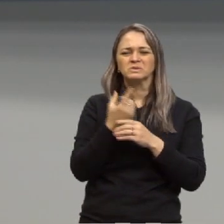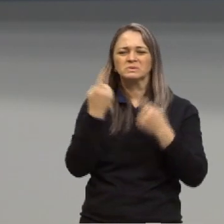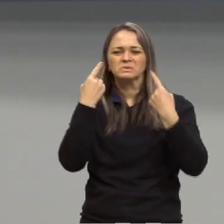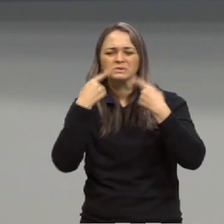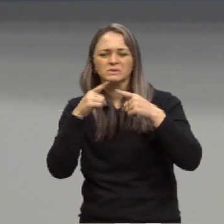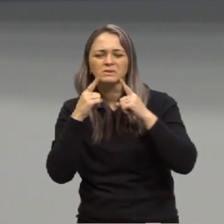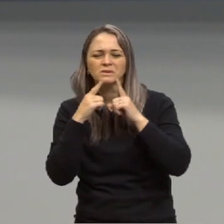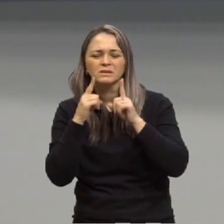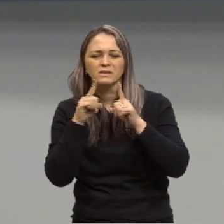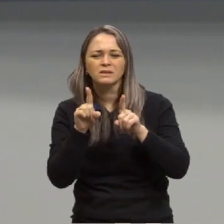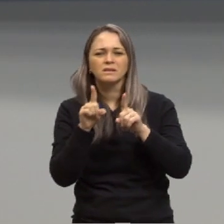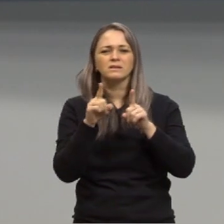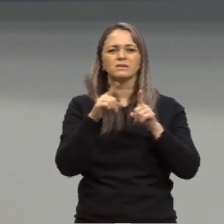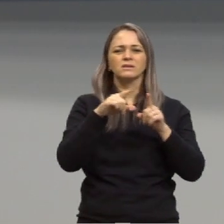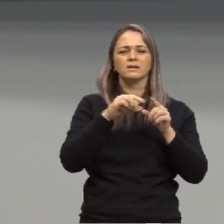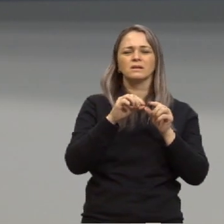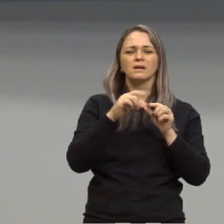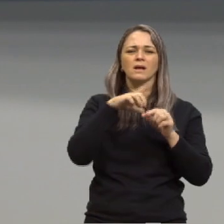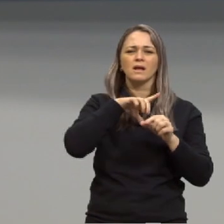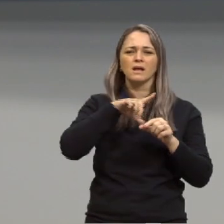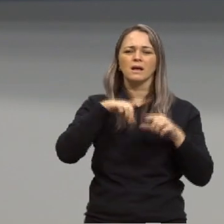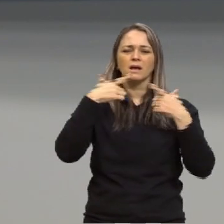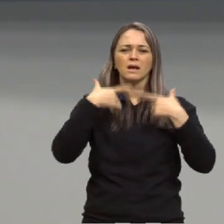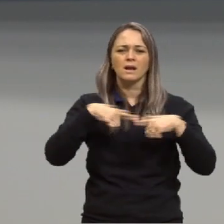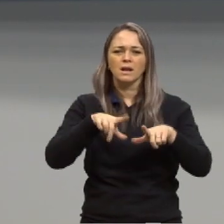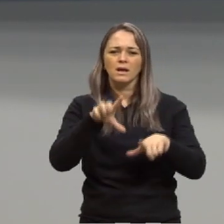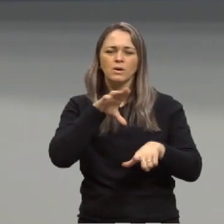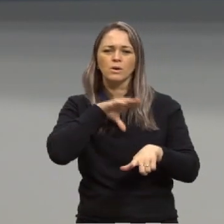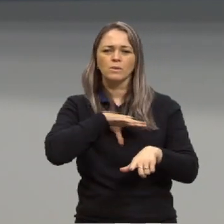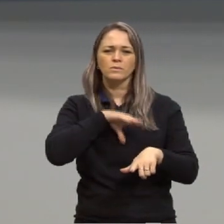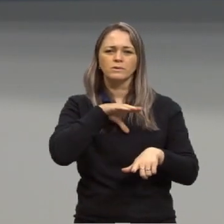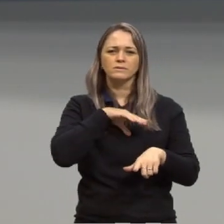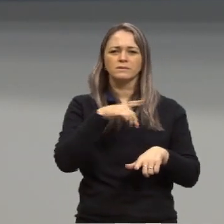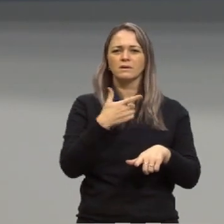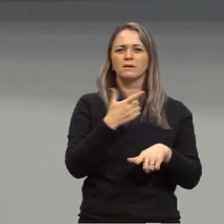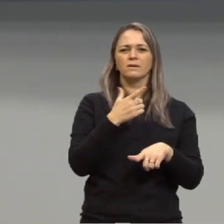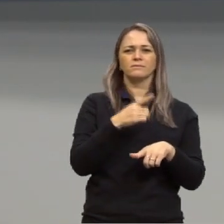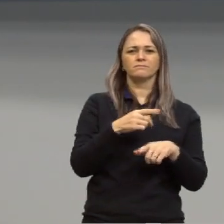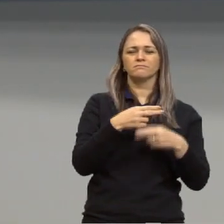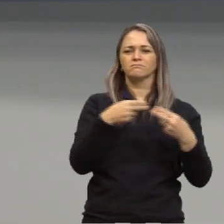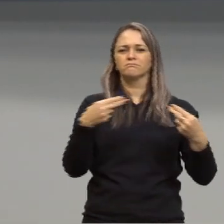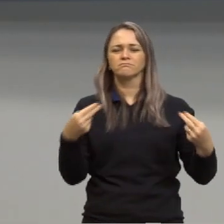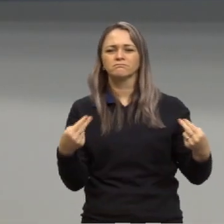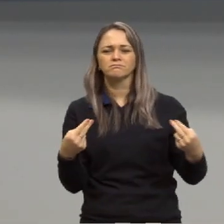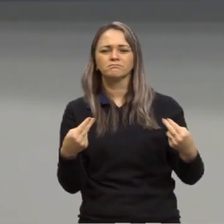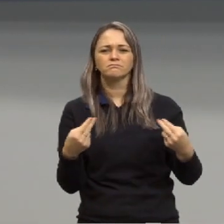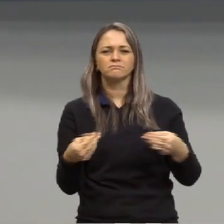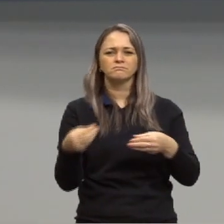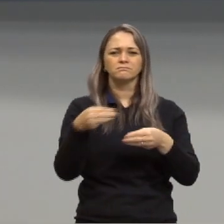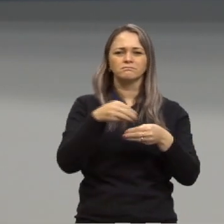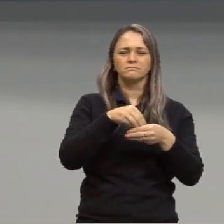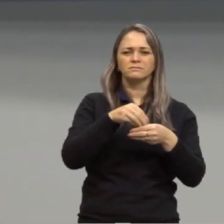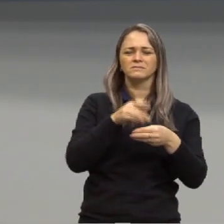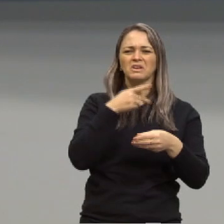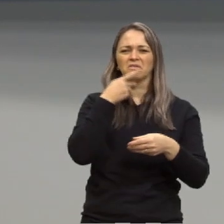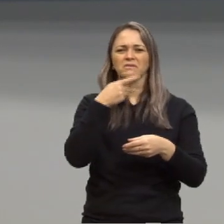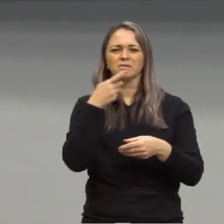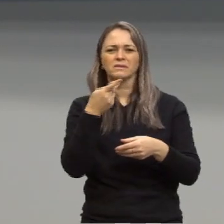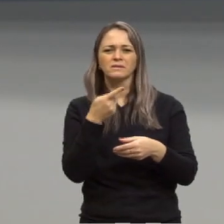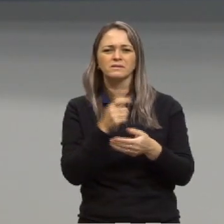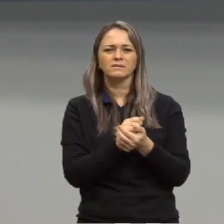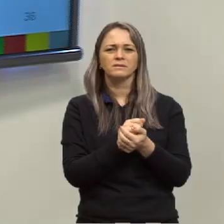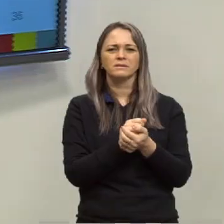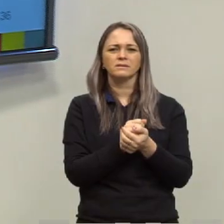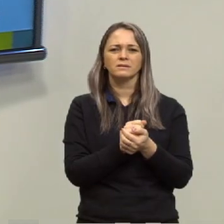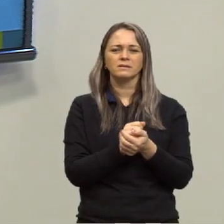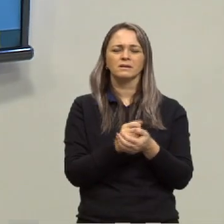estende à própria língua portuguesa por se tratar de um sistema que não dispõe de elementos para inserção cultural dos falantes isso a gente